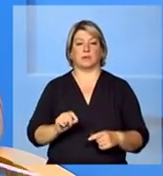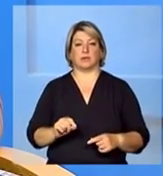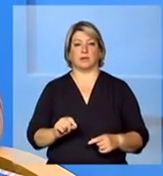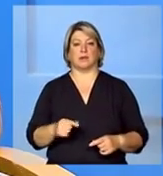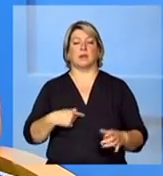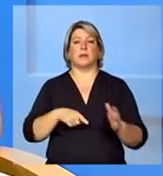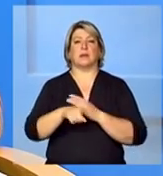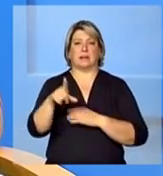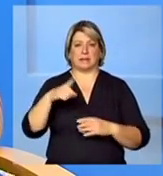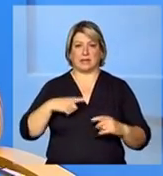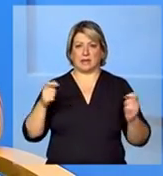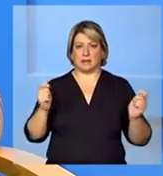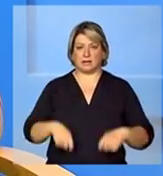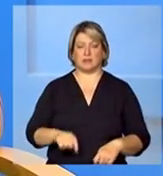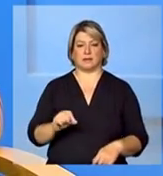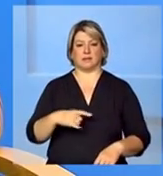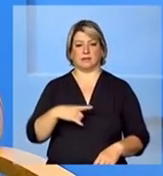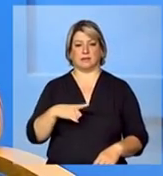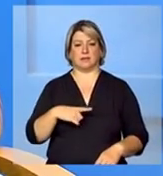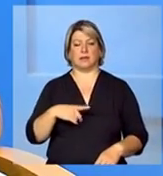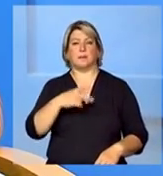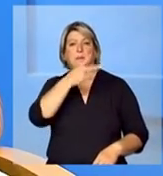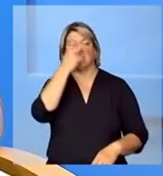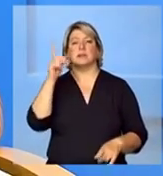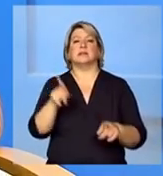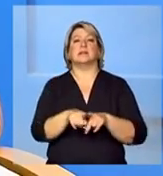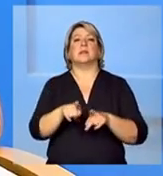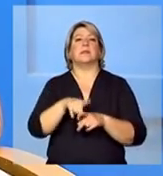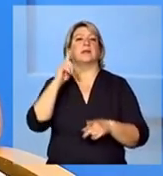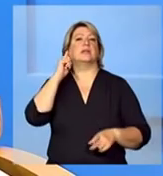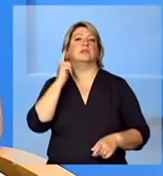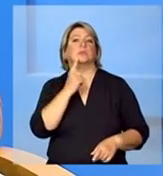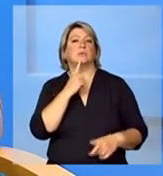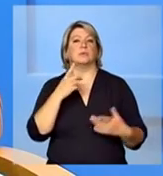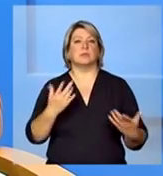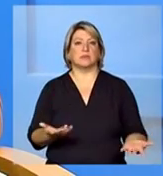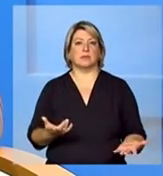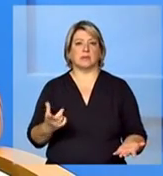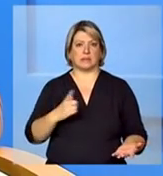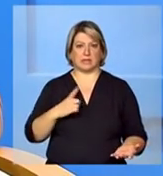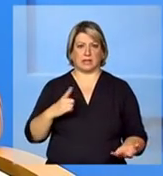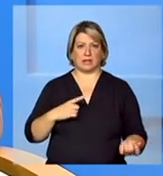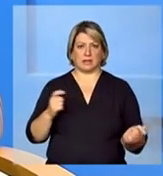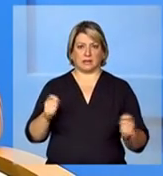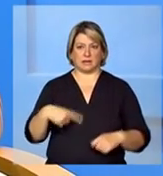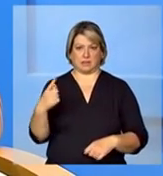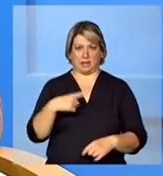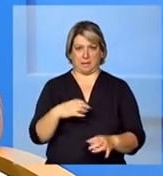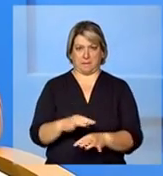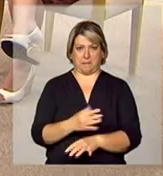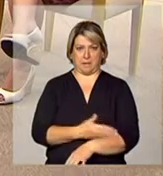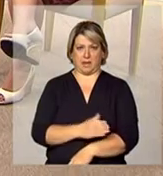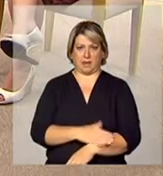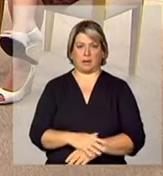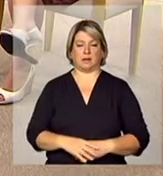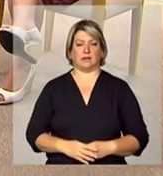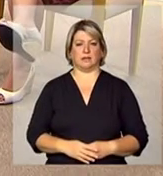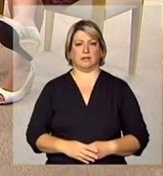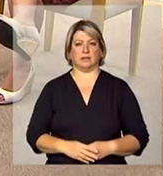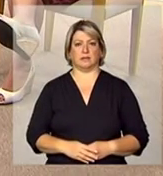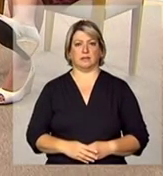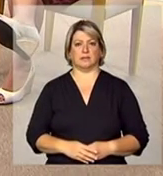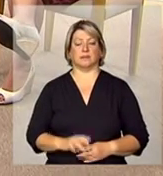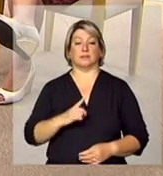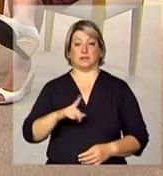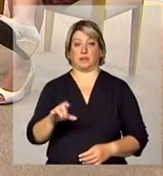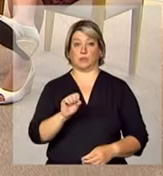para as equipes e no caso por exemplo de pessoas também que são surdas vai haver capacitação? Sim O